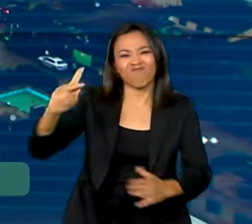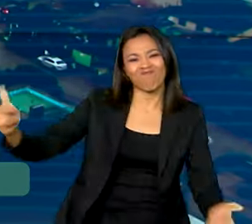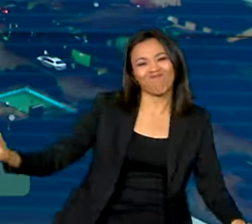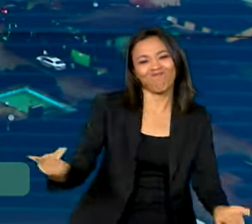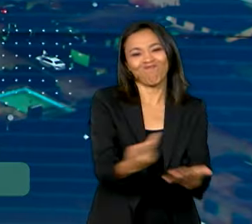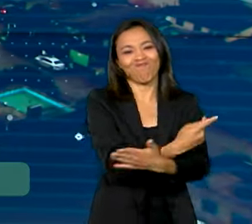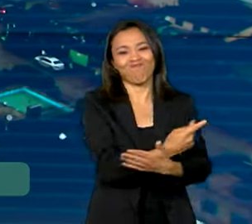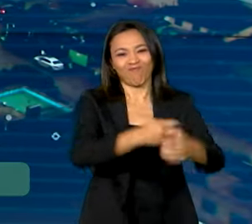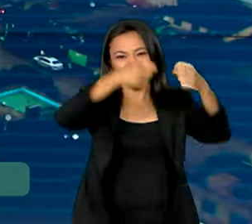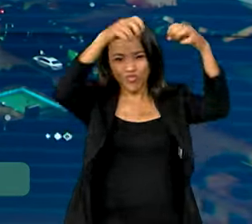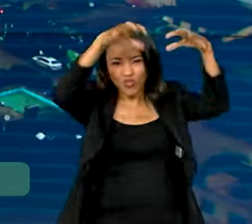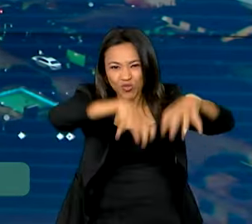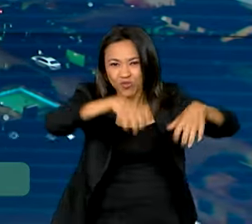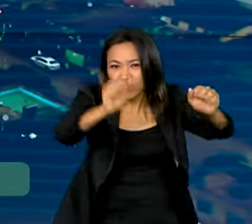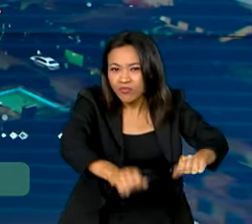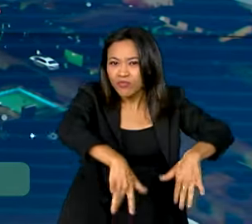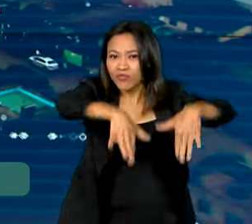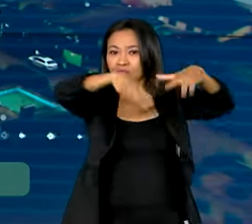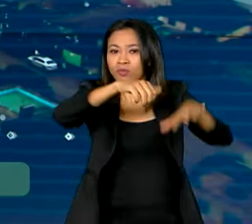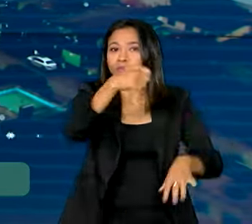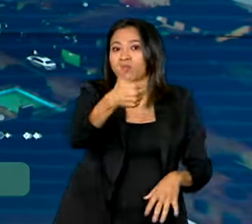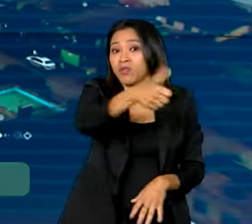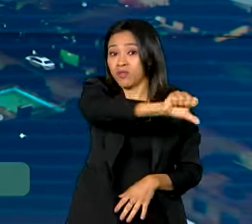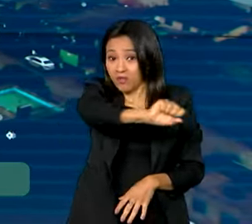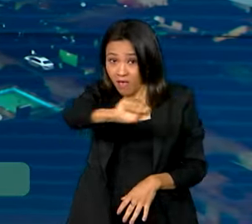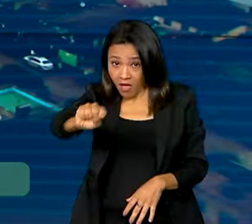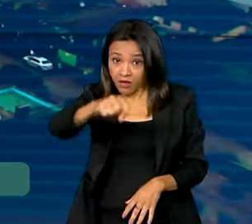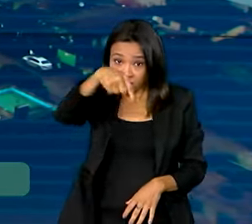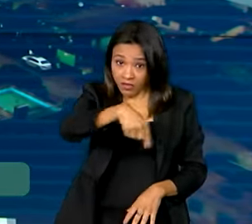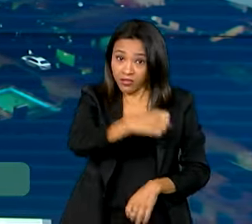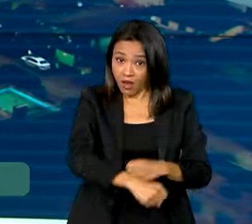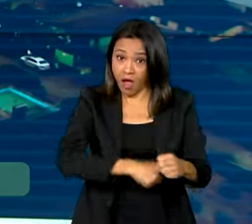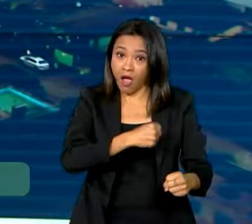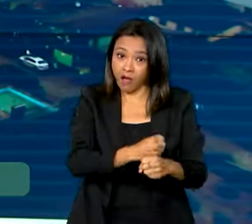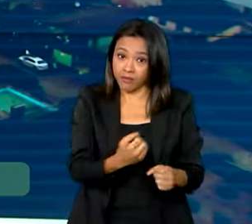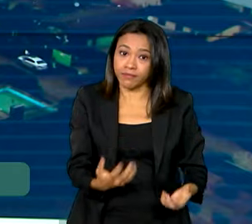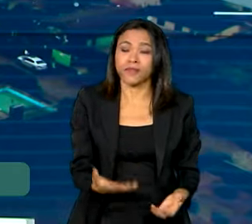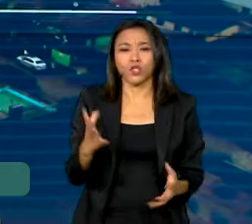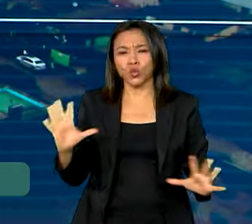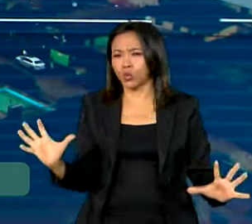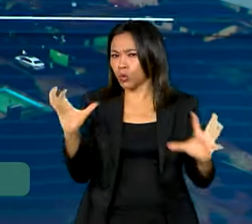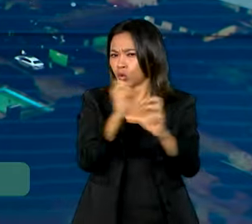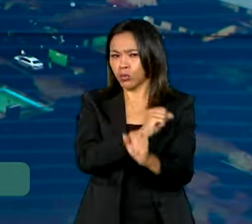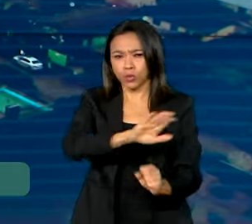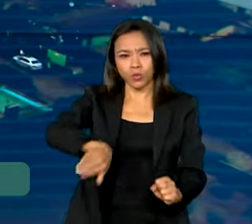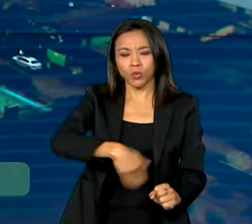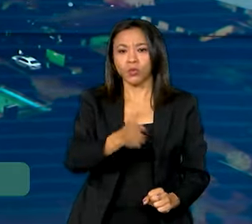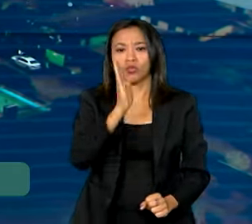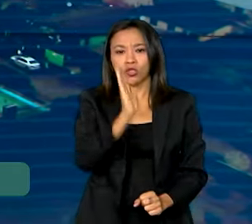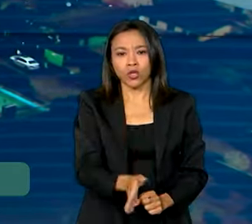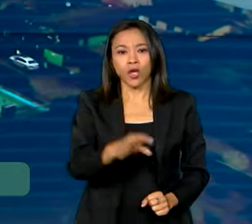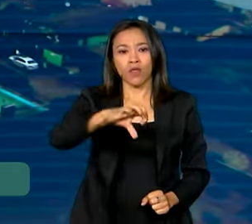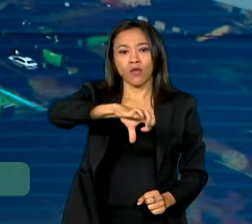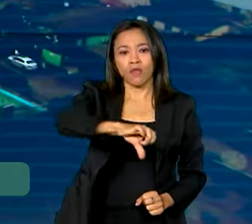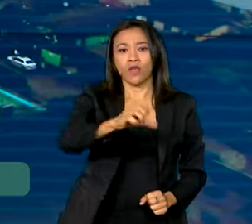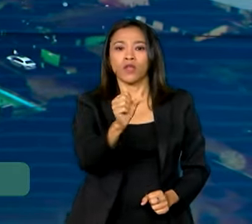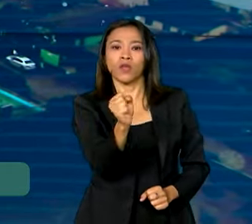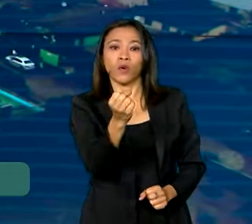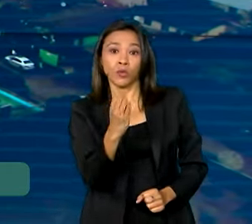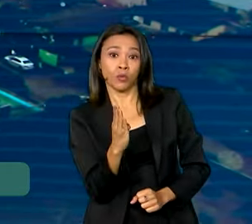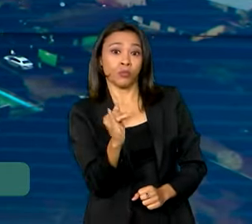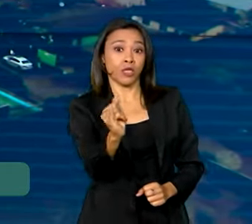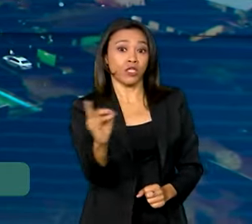que atingiram o estado no primeiro semestre deste ano. Ao todo, foram destinados mais de 98 bilhões de reais